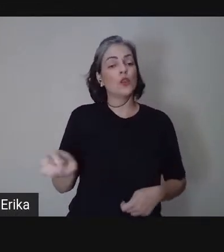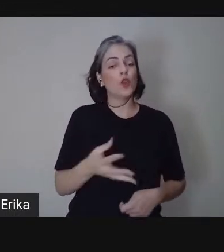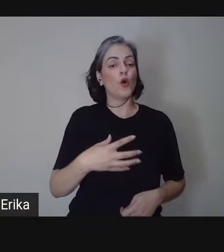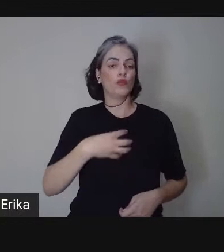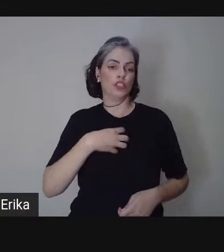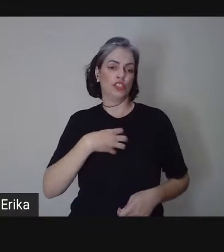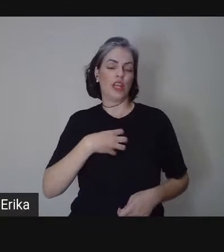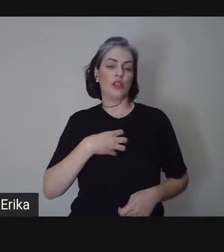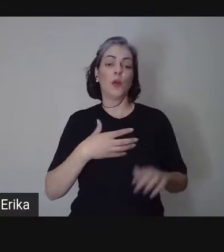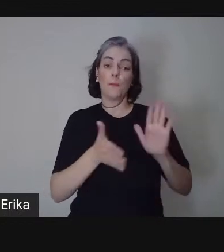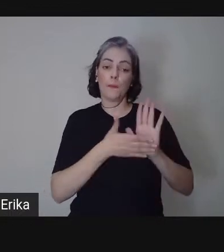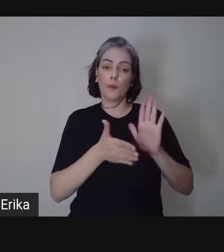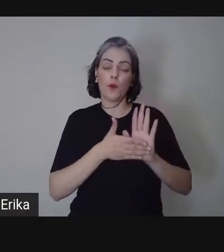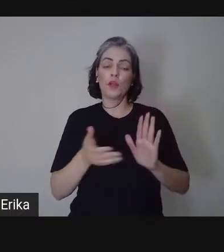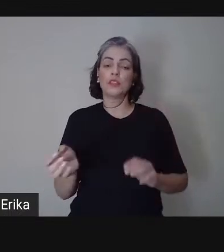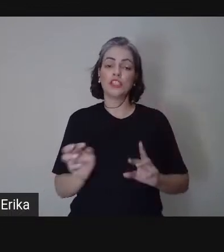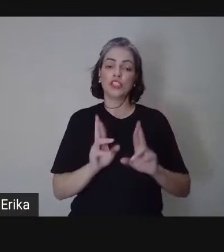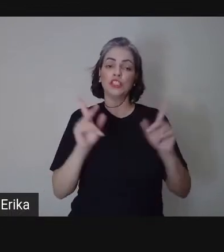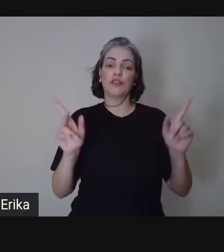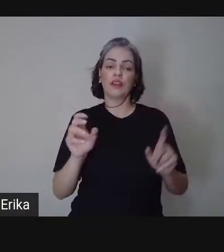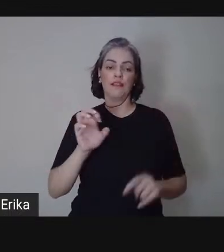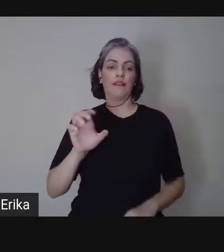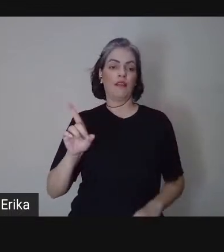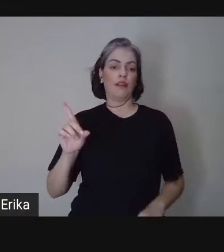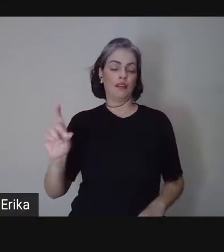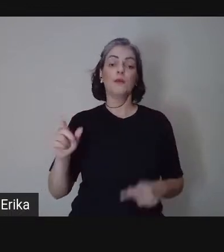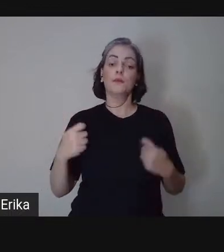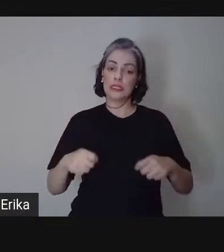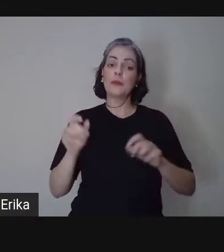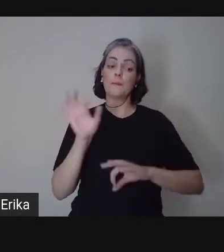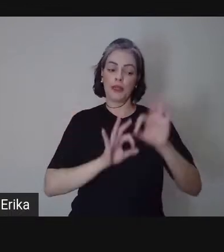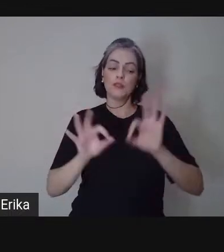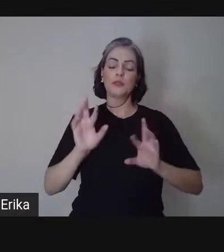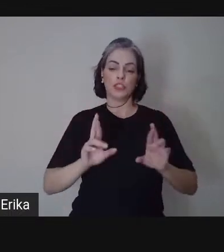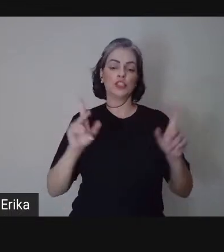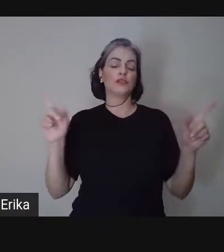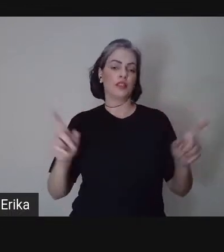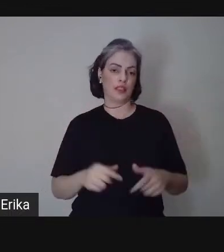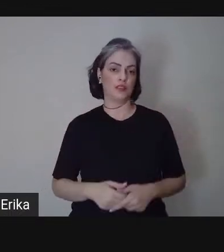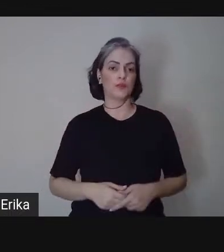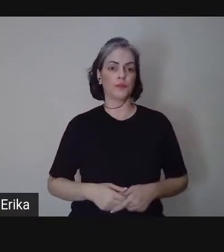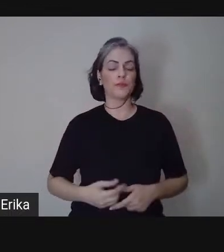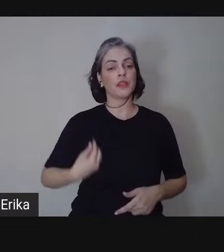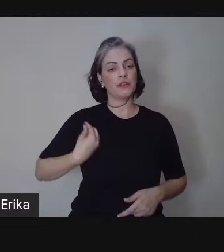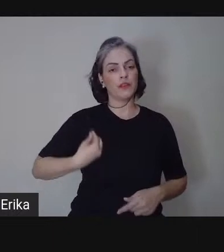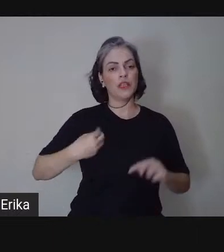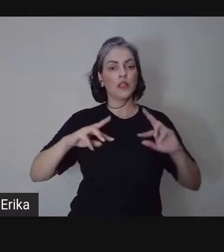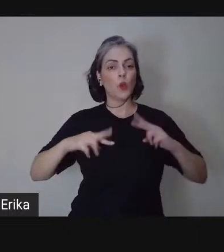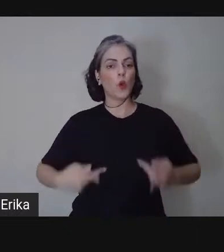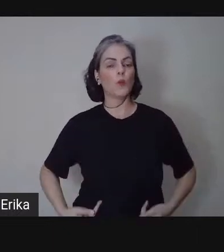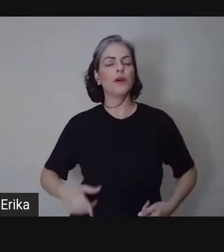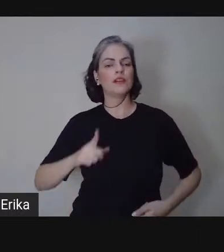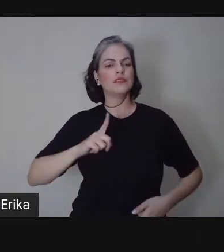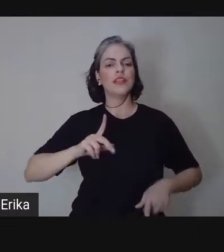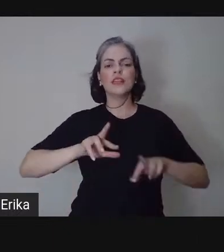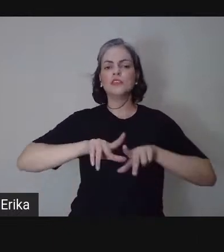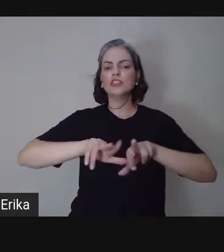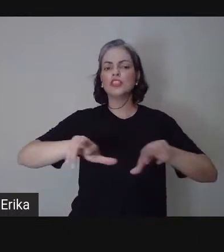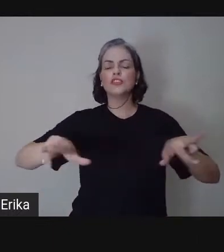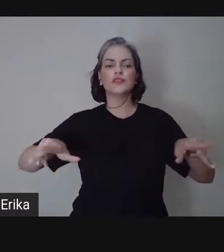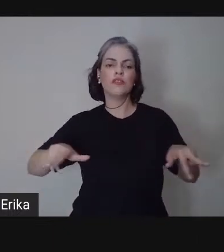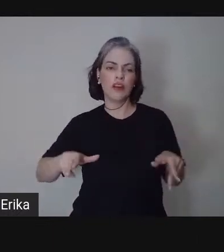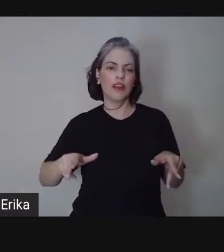Da mesma forma, tal planejamento. A atividade humana é composta das diversas totalidades de abrangência